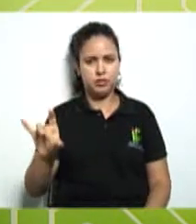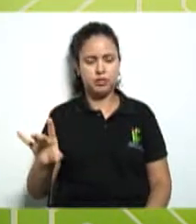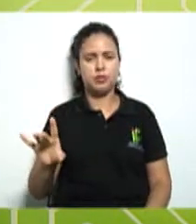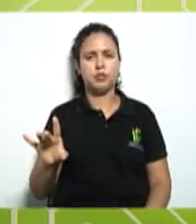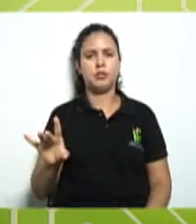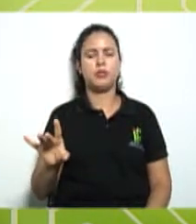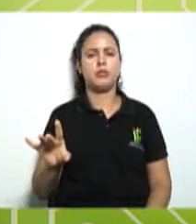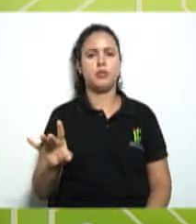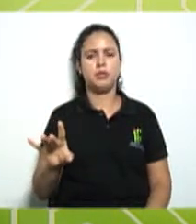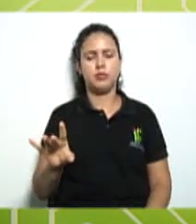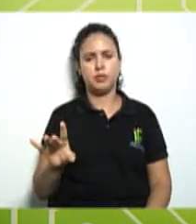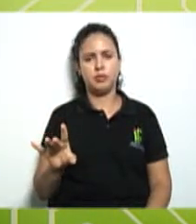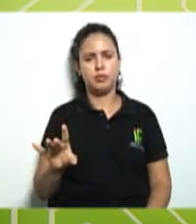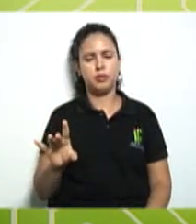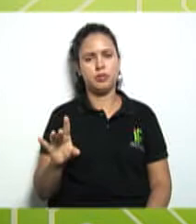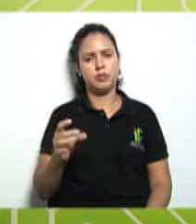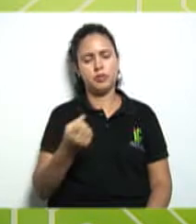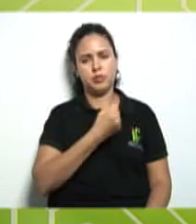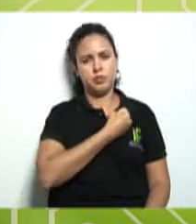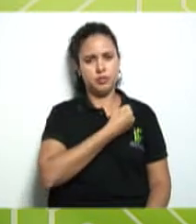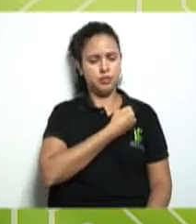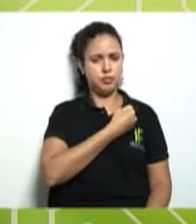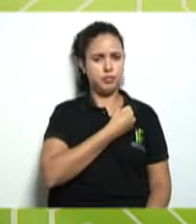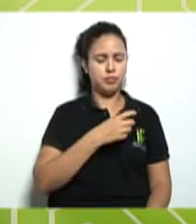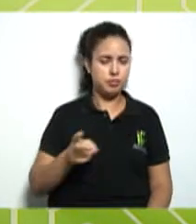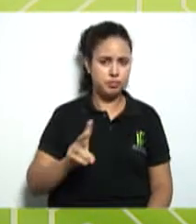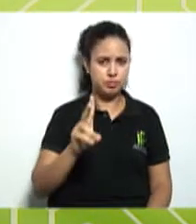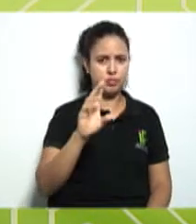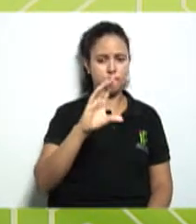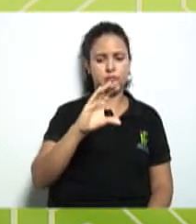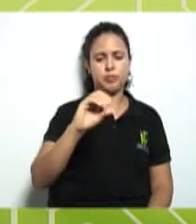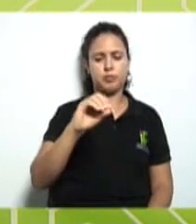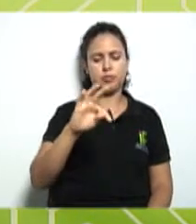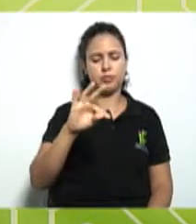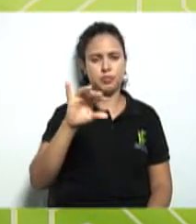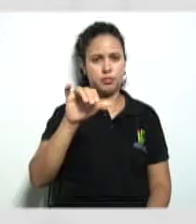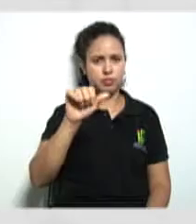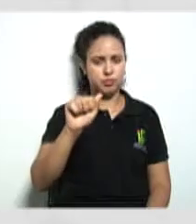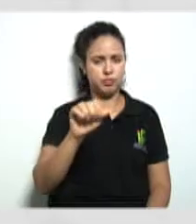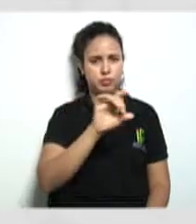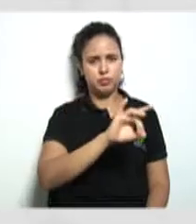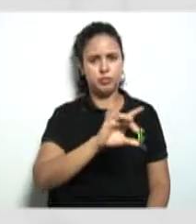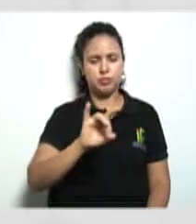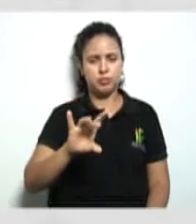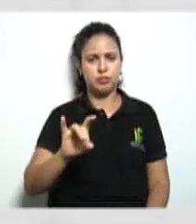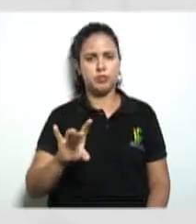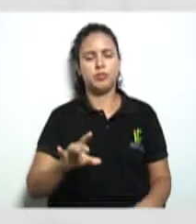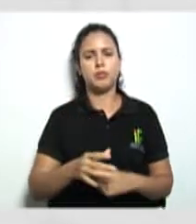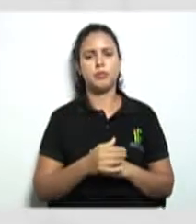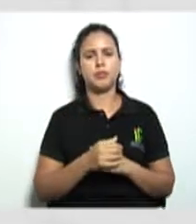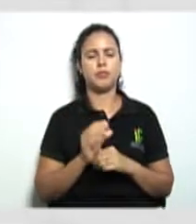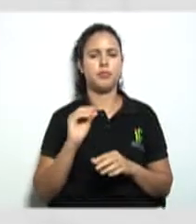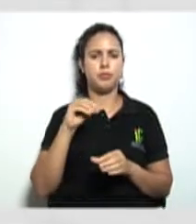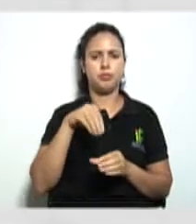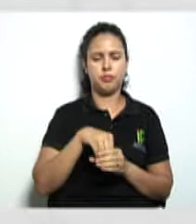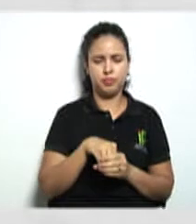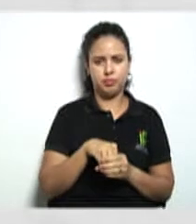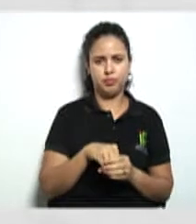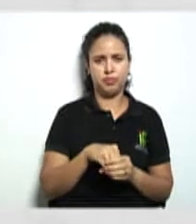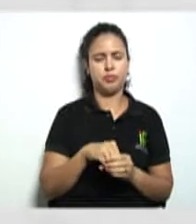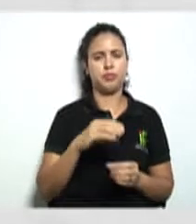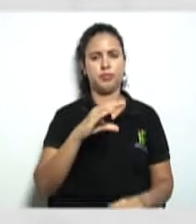como o valor do número de cota parte de cada um então cada associado dentro desse capital